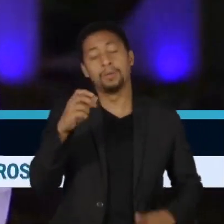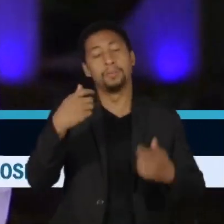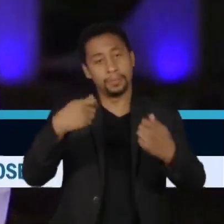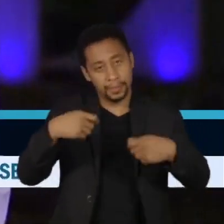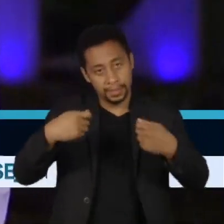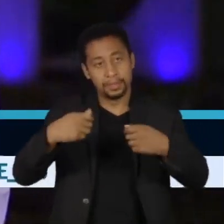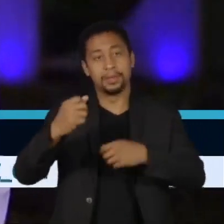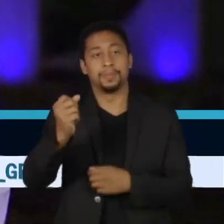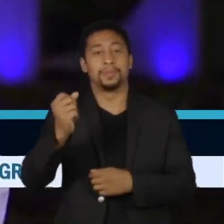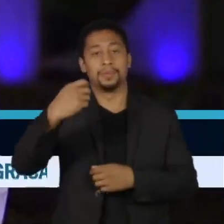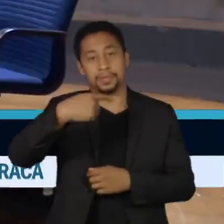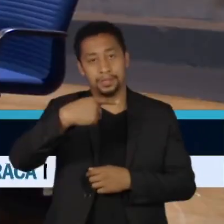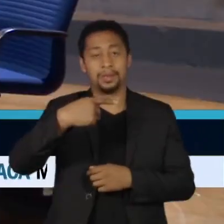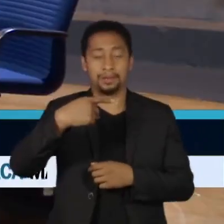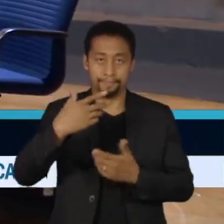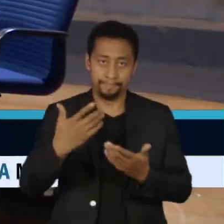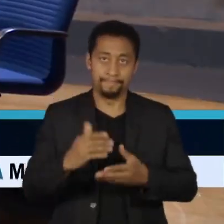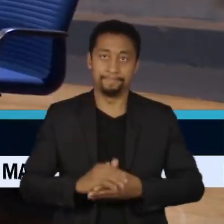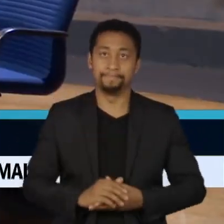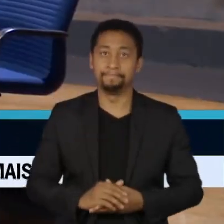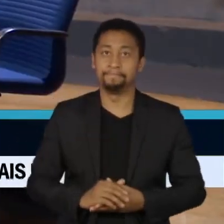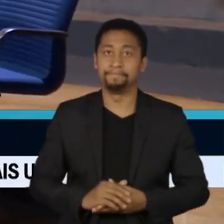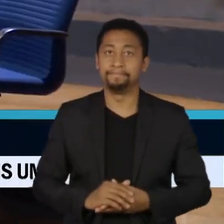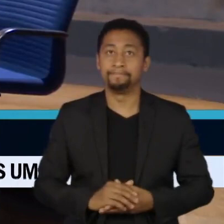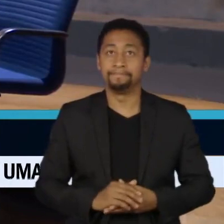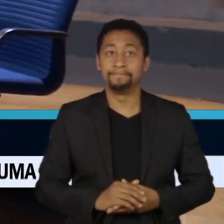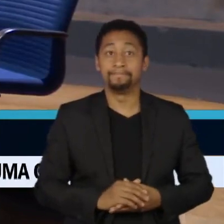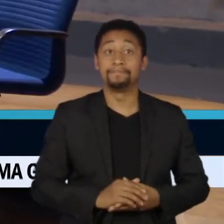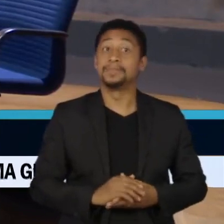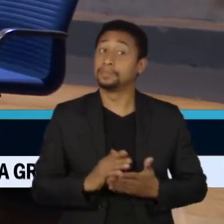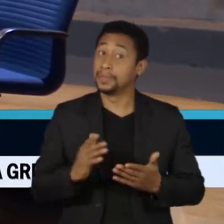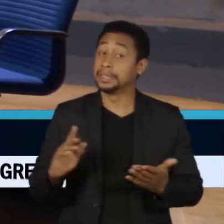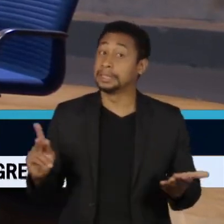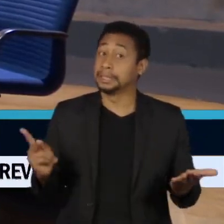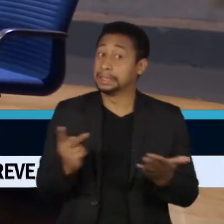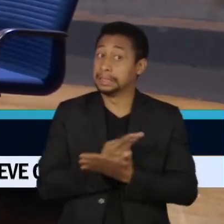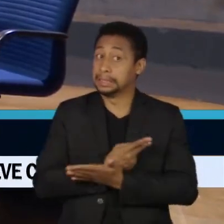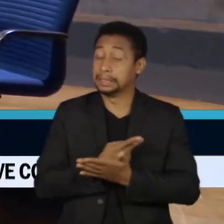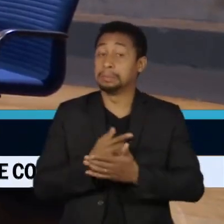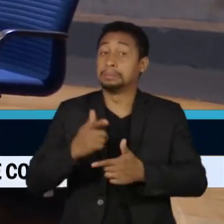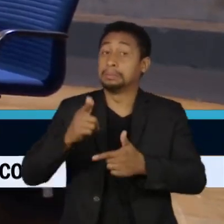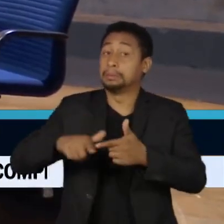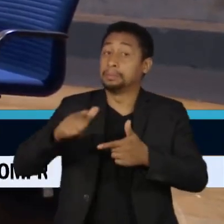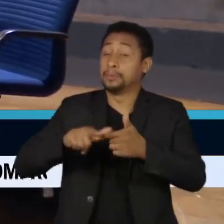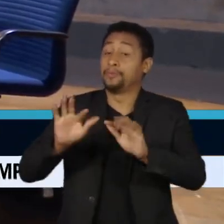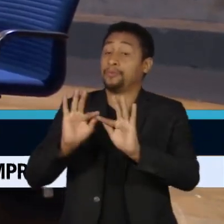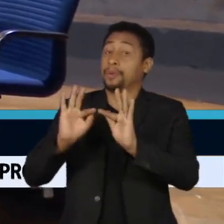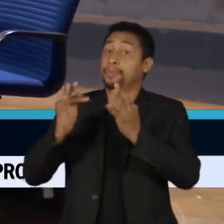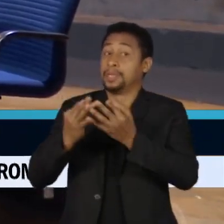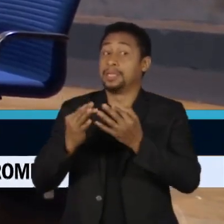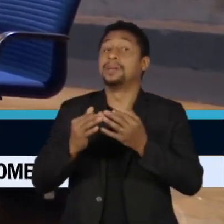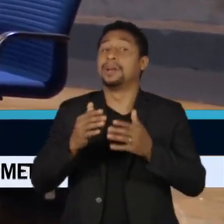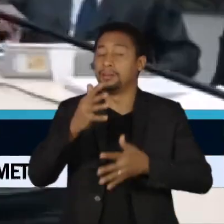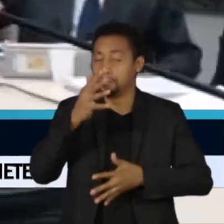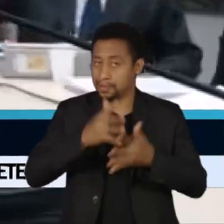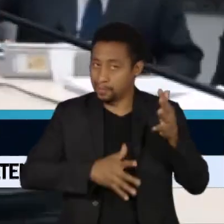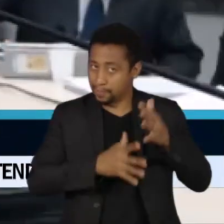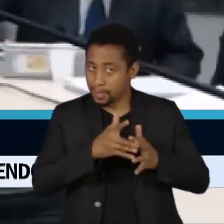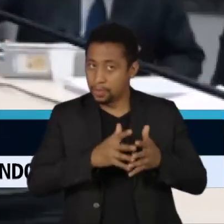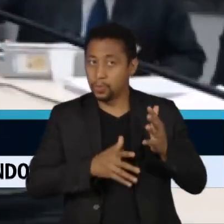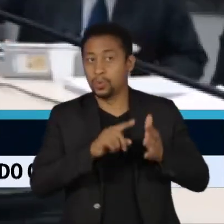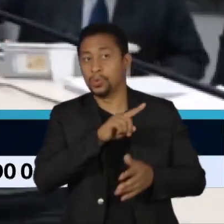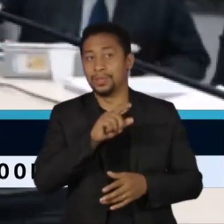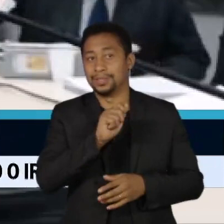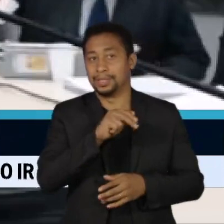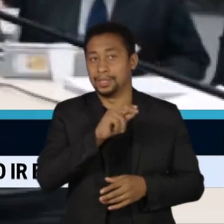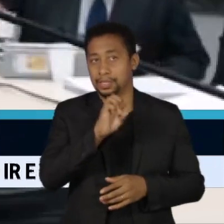se aposentar por idade. Além disso, um impasse familiar criou embaraços para a campanha de Zanin. Ele